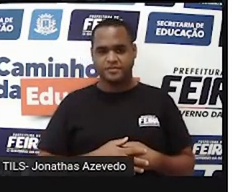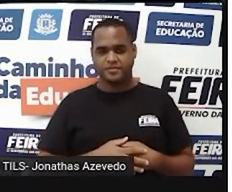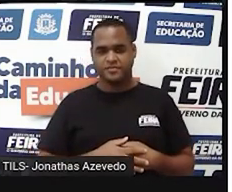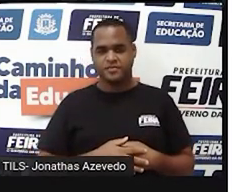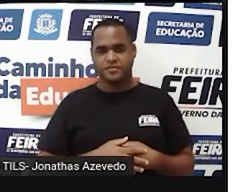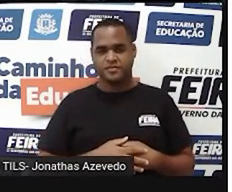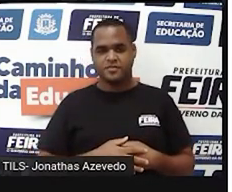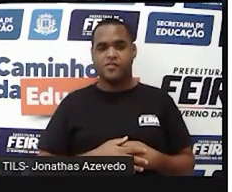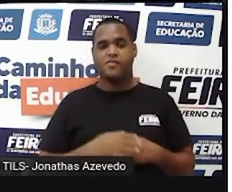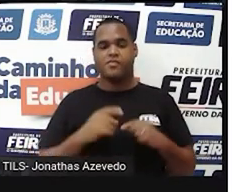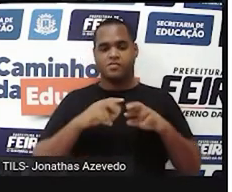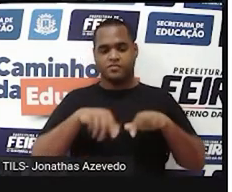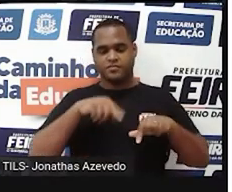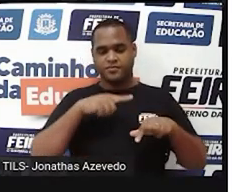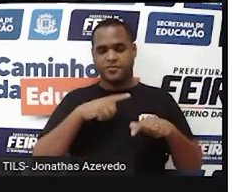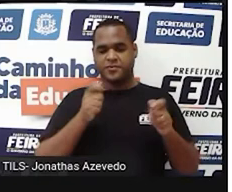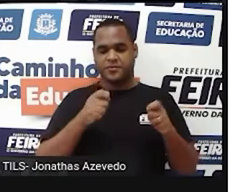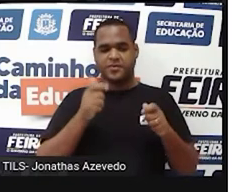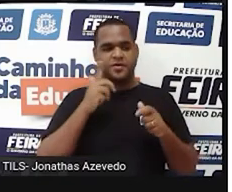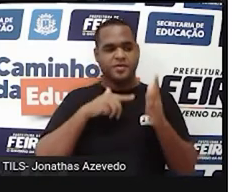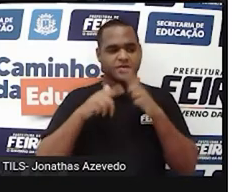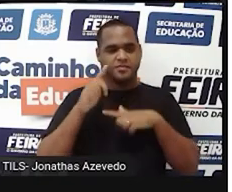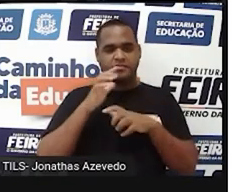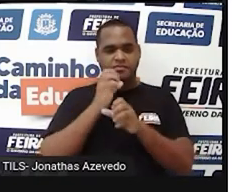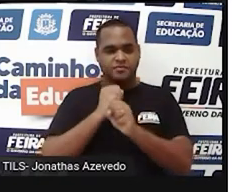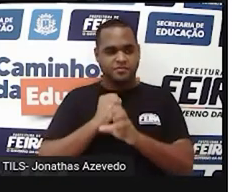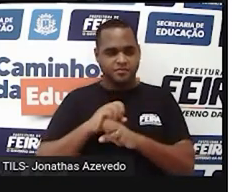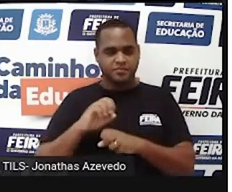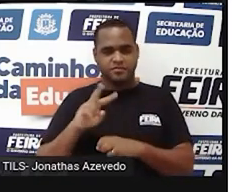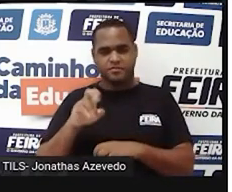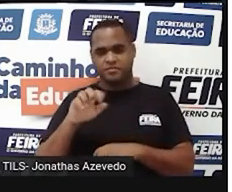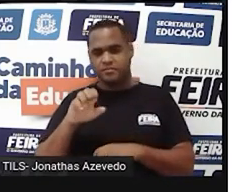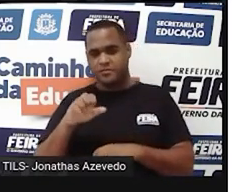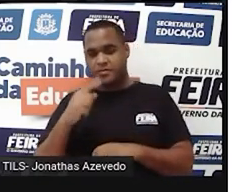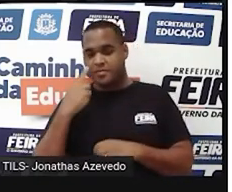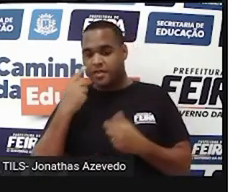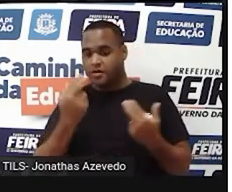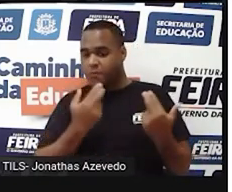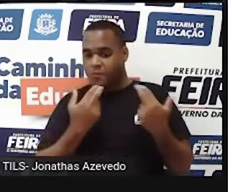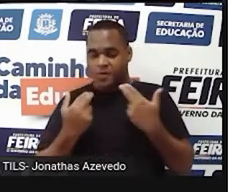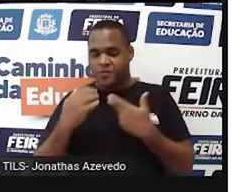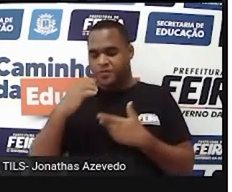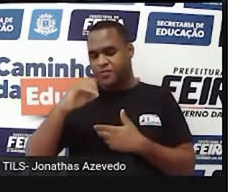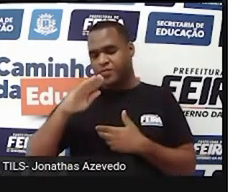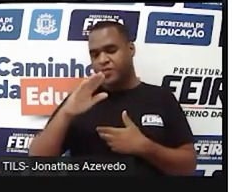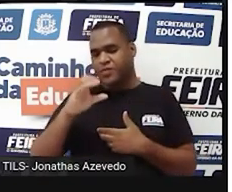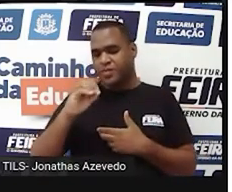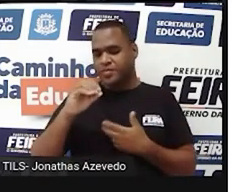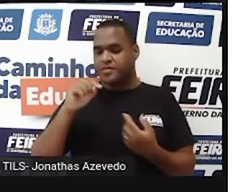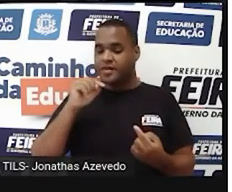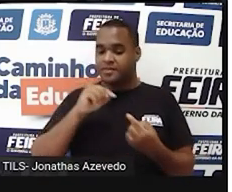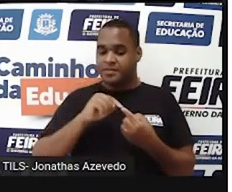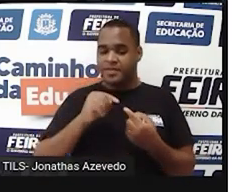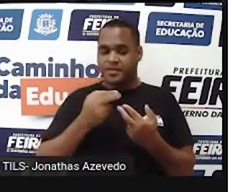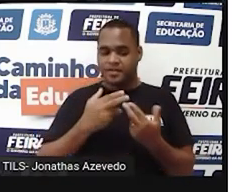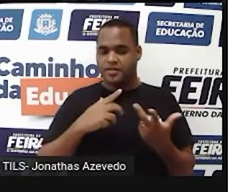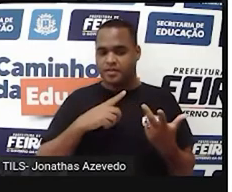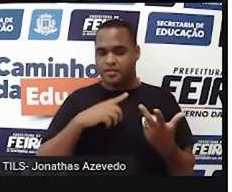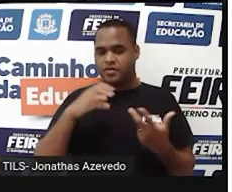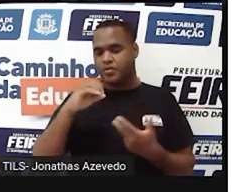mesma forma de calcular o volume de um paralelepípedo é a mesma do cubo. Porque o cubo é um